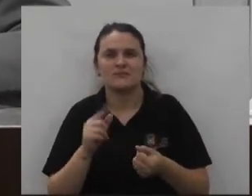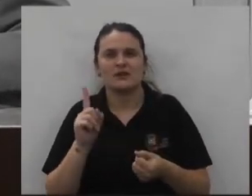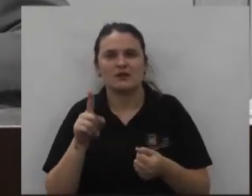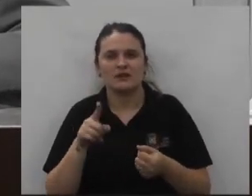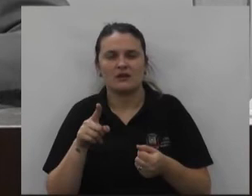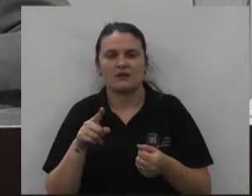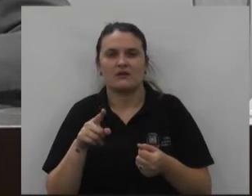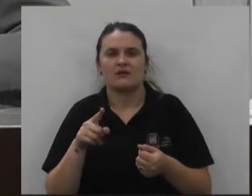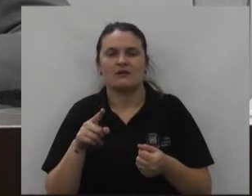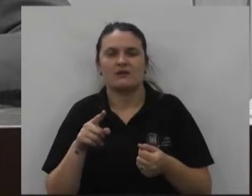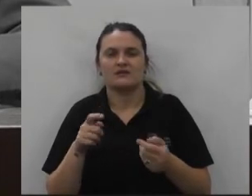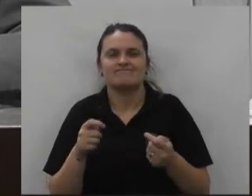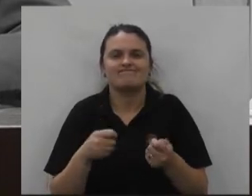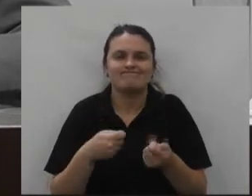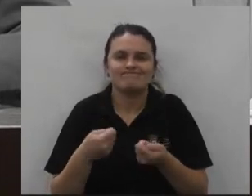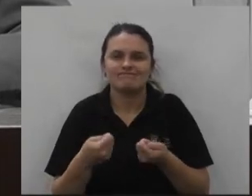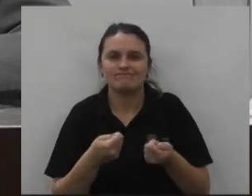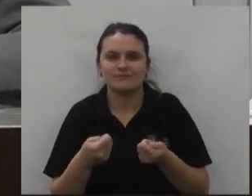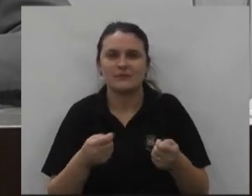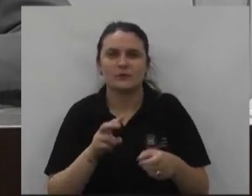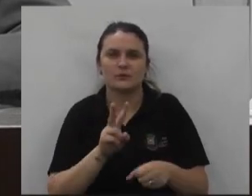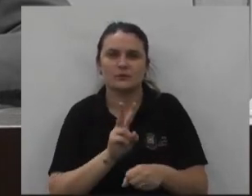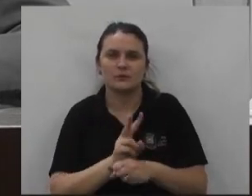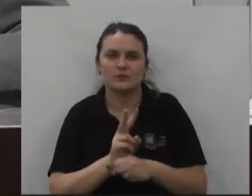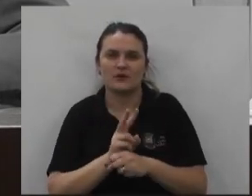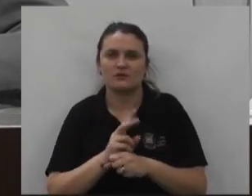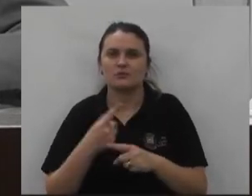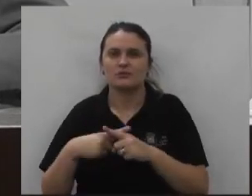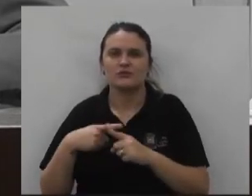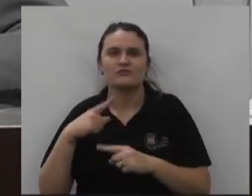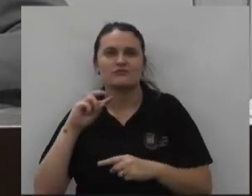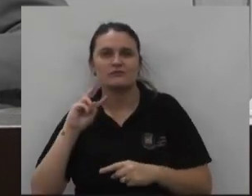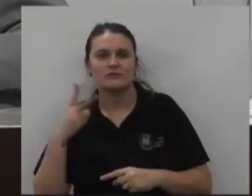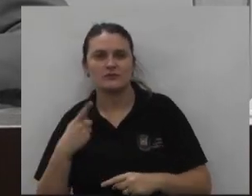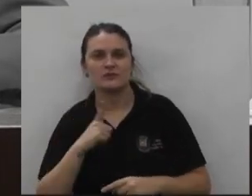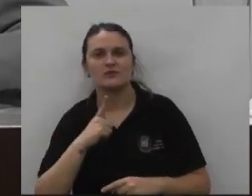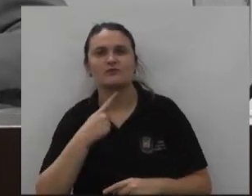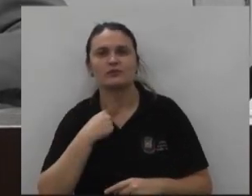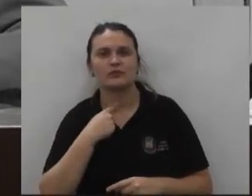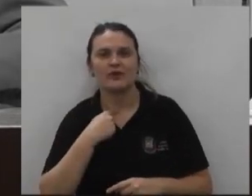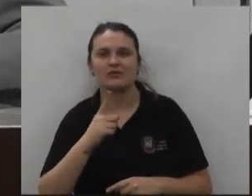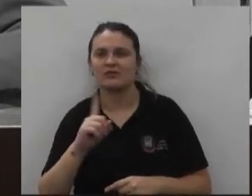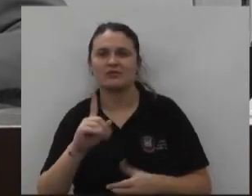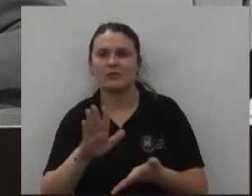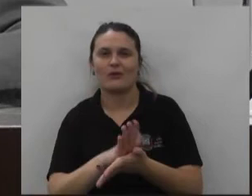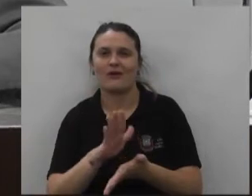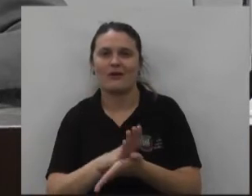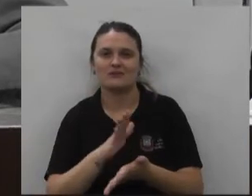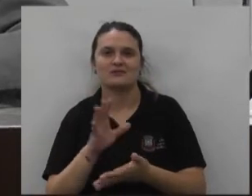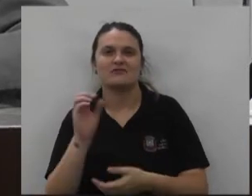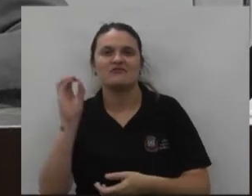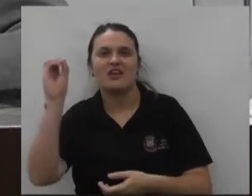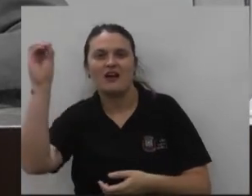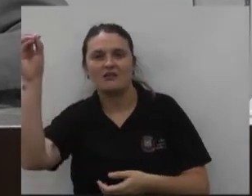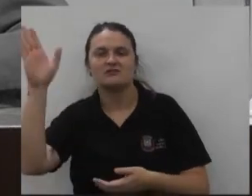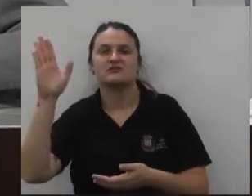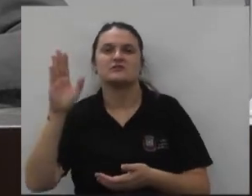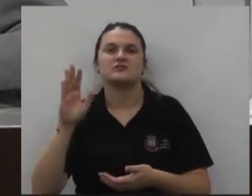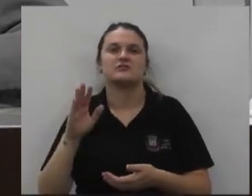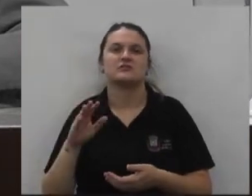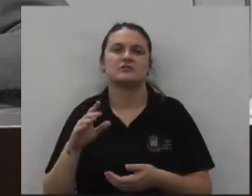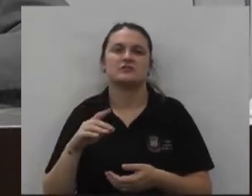economia é o fruto da vontade dos vereadores em não gastar com viagens